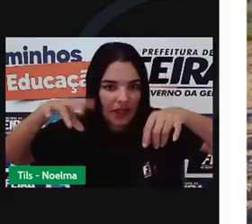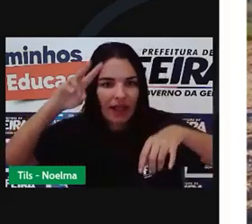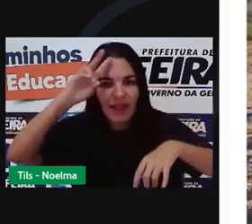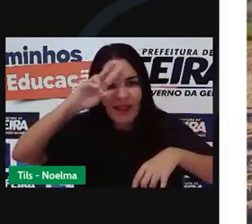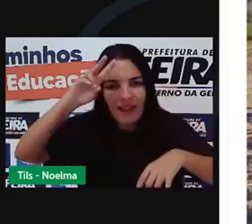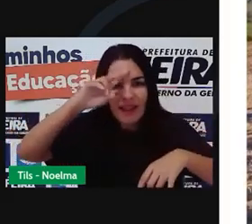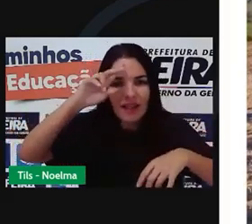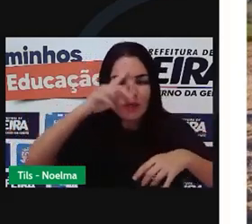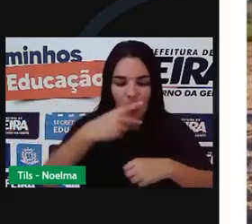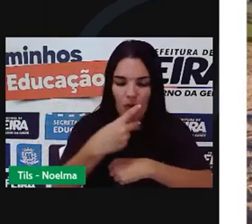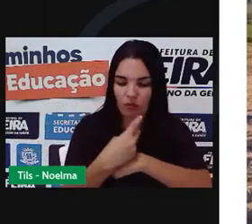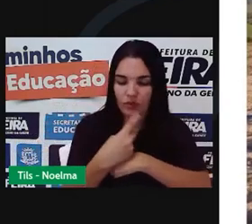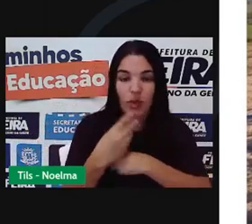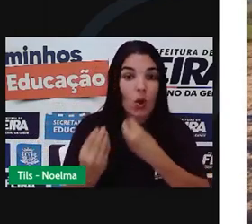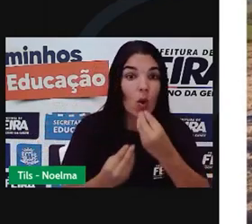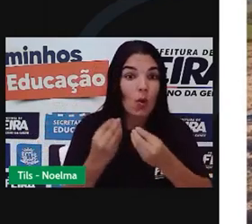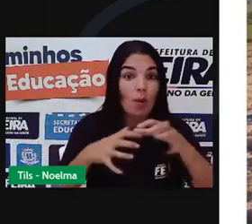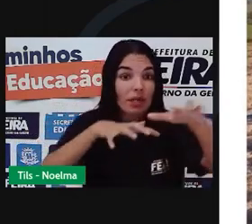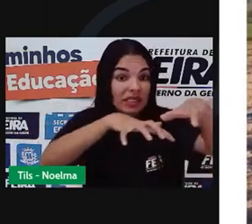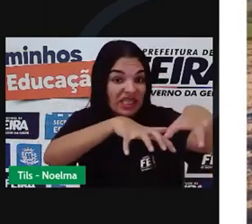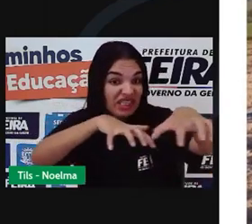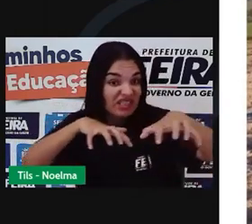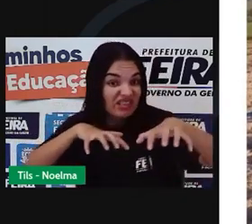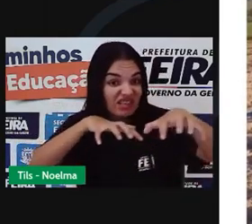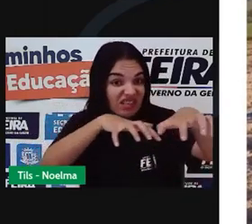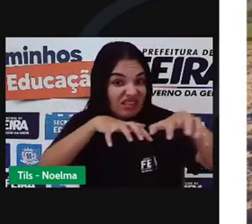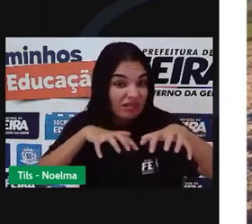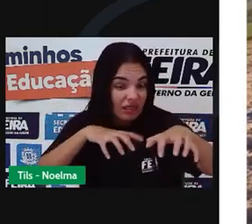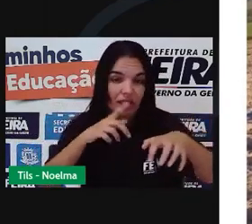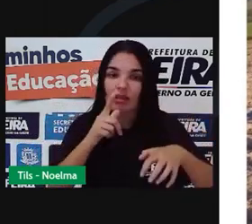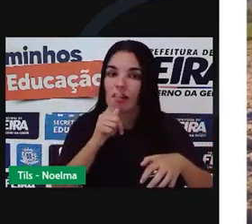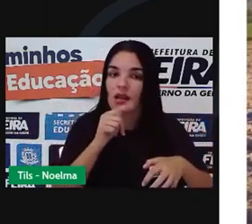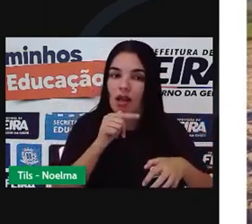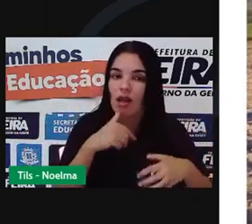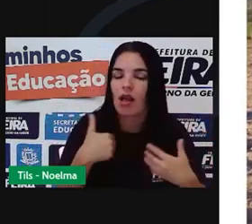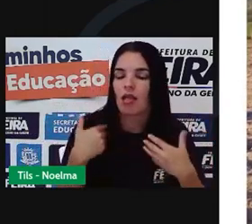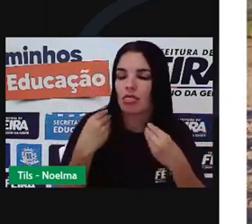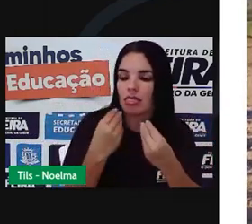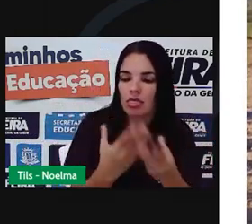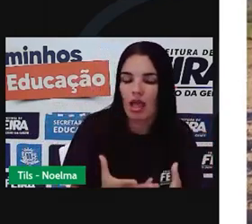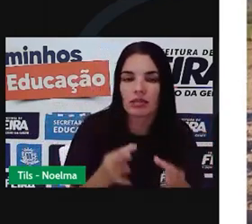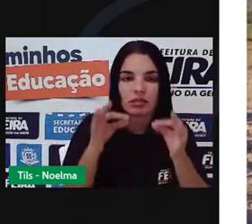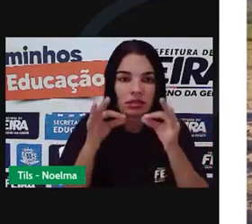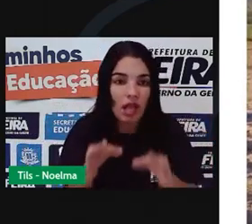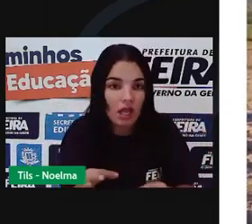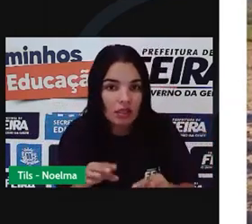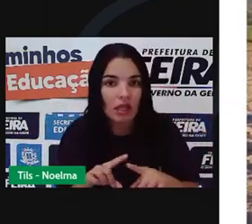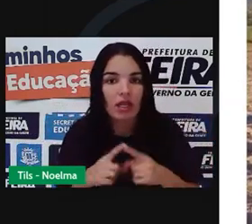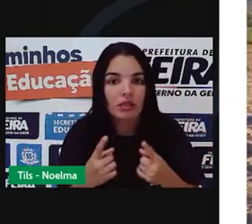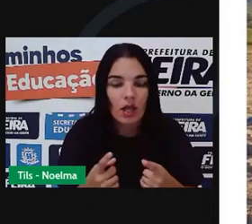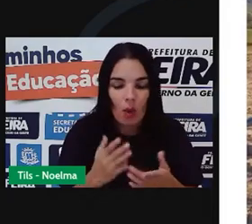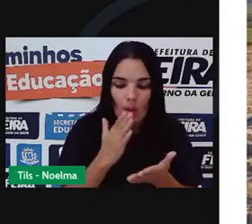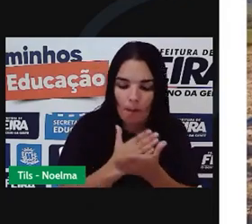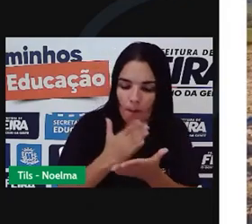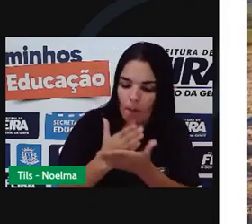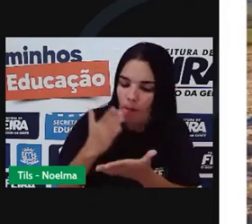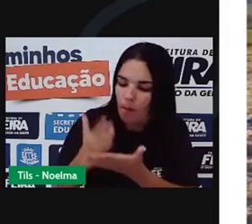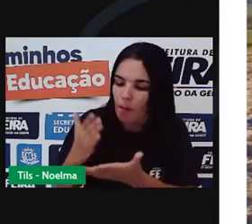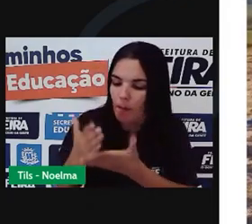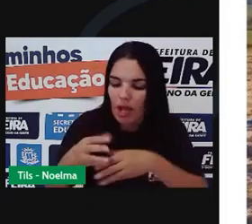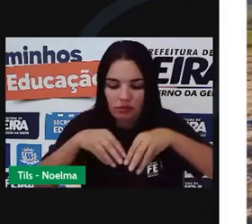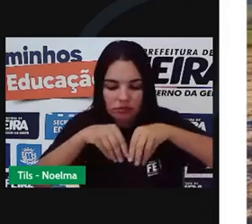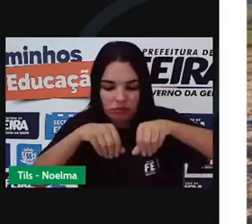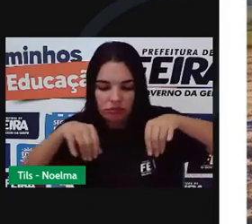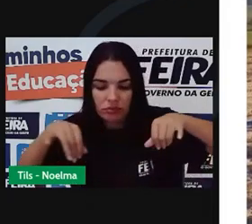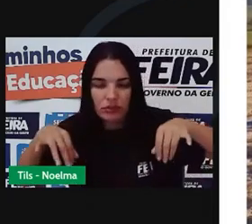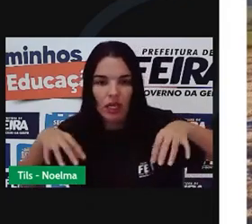vídeo nós mostramos como arar, adubar, plantar, irrigar corretamente que são os passos para se ter um solo